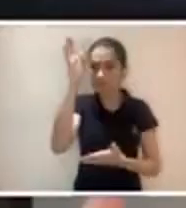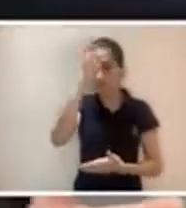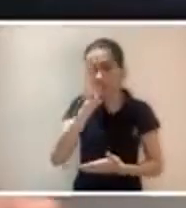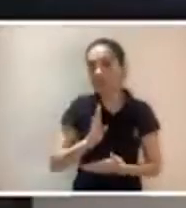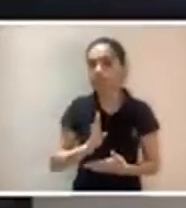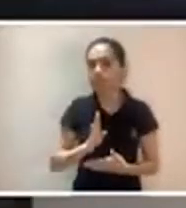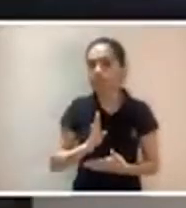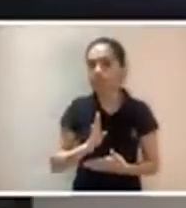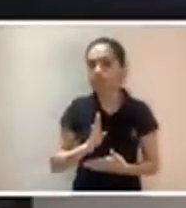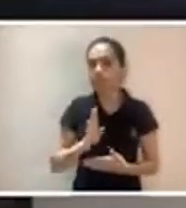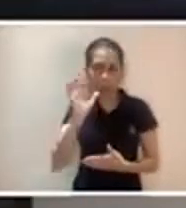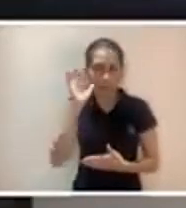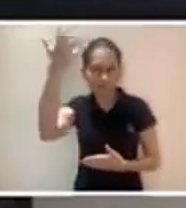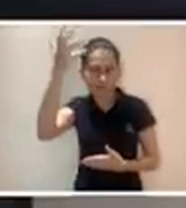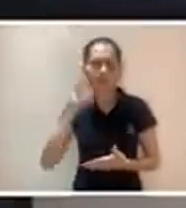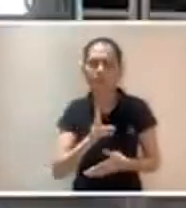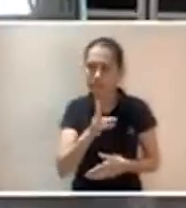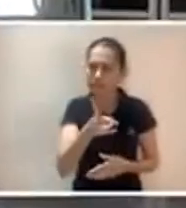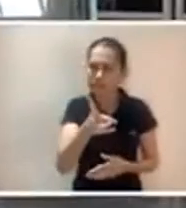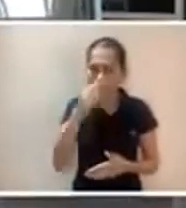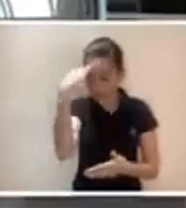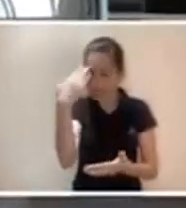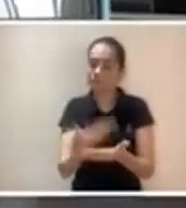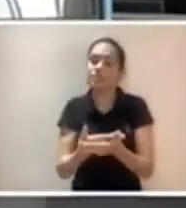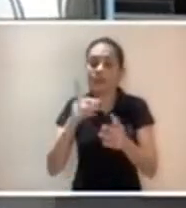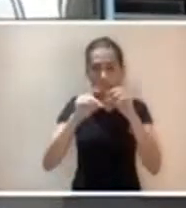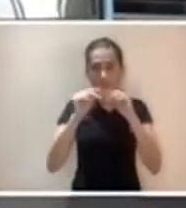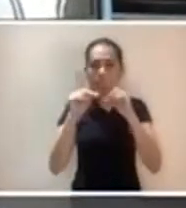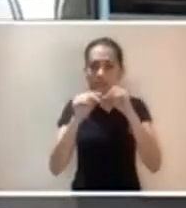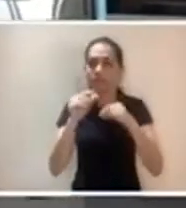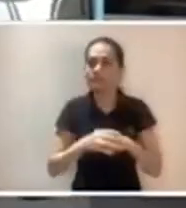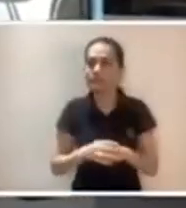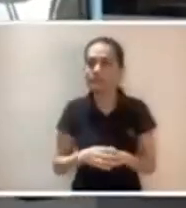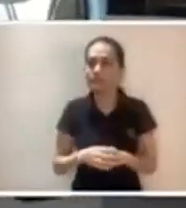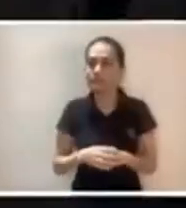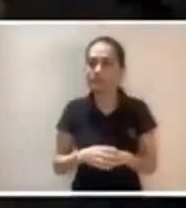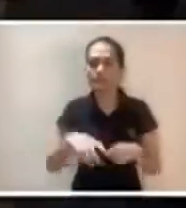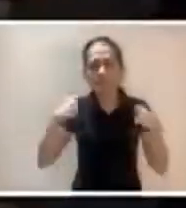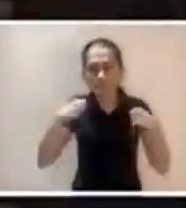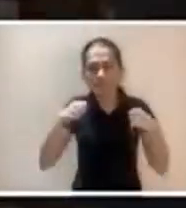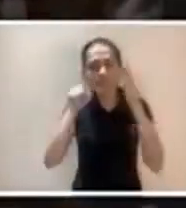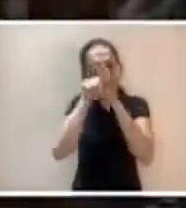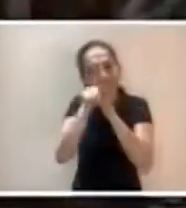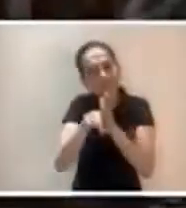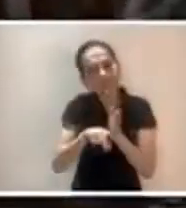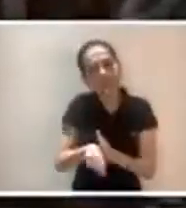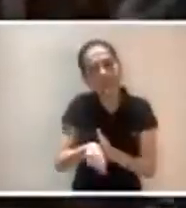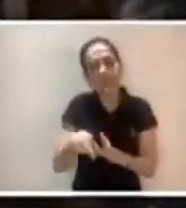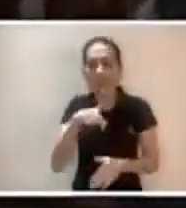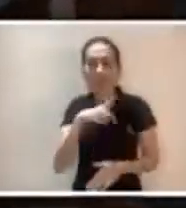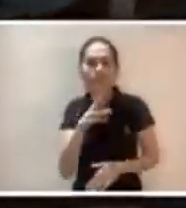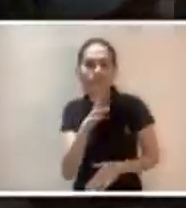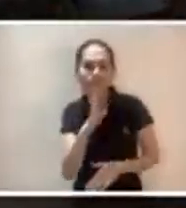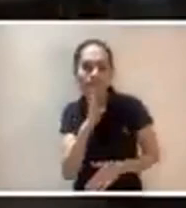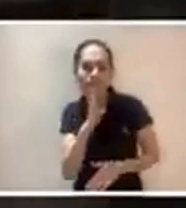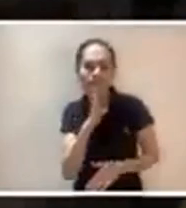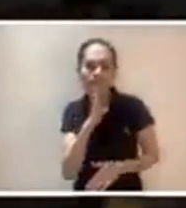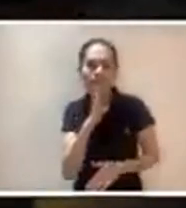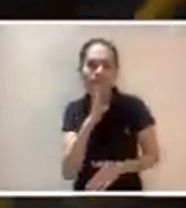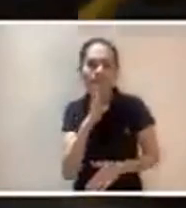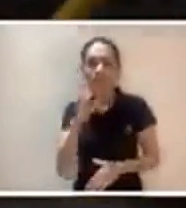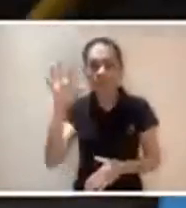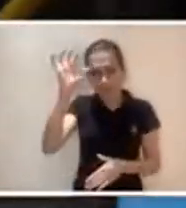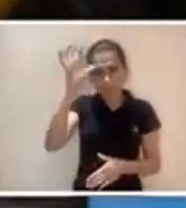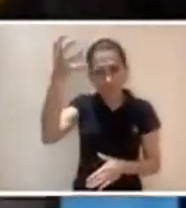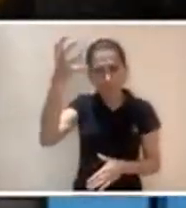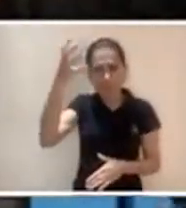ônibus integral para a realidade dos chassis, para a gente manter a confiabilidade da marca. Então nós tivemos que fazer todo um trabalho de